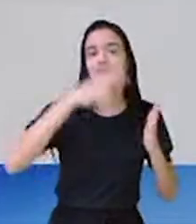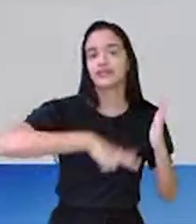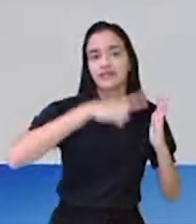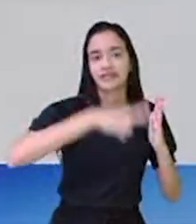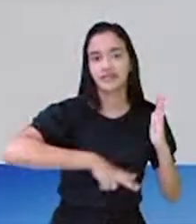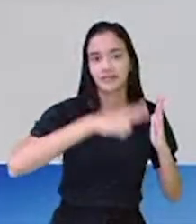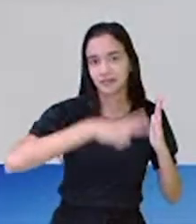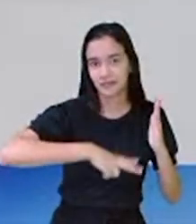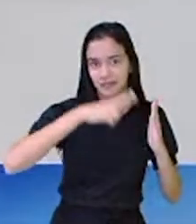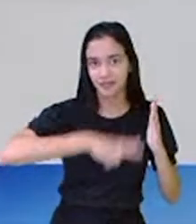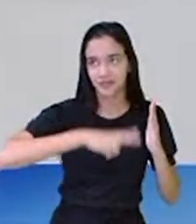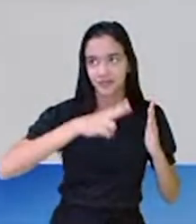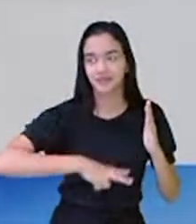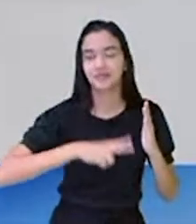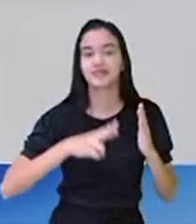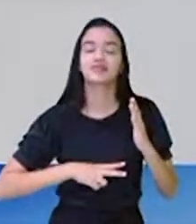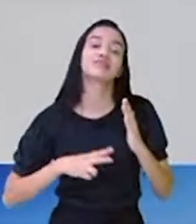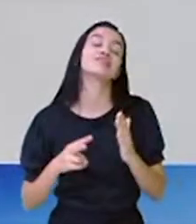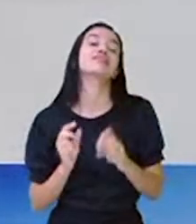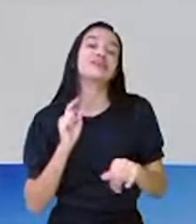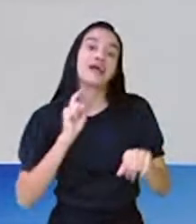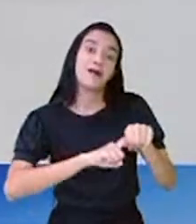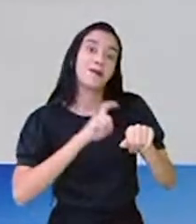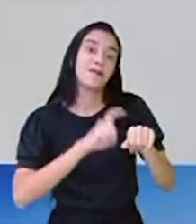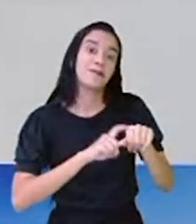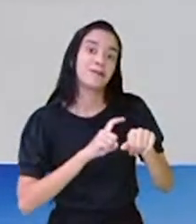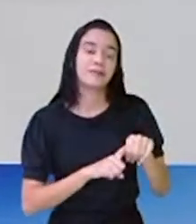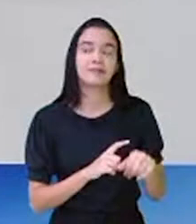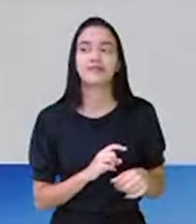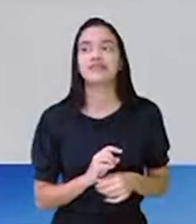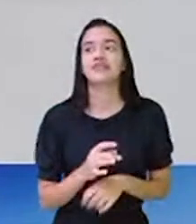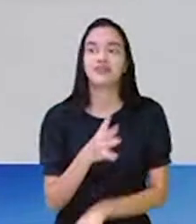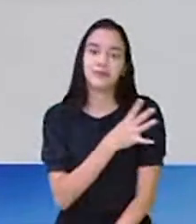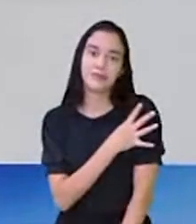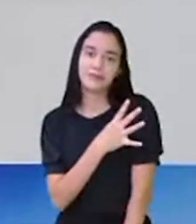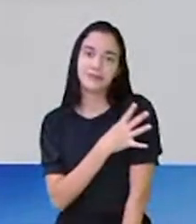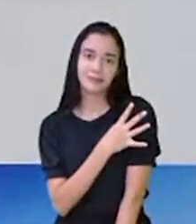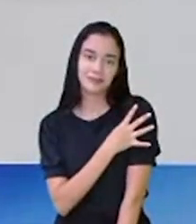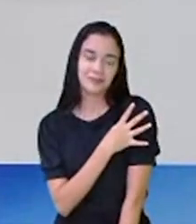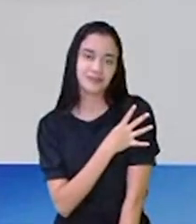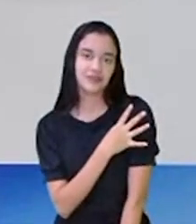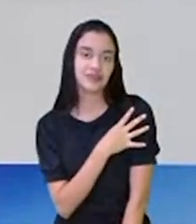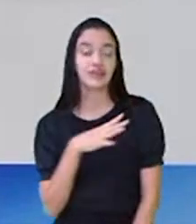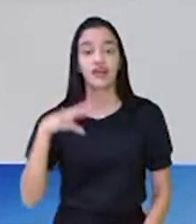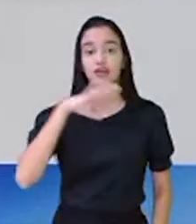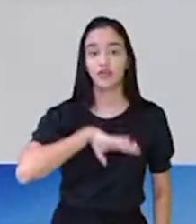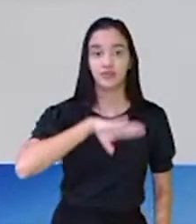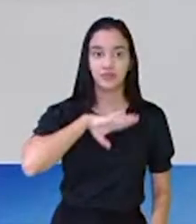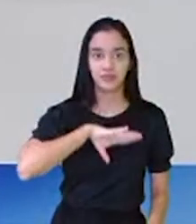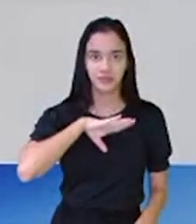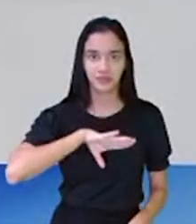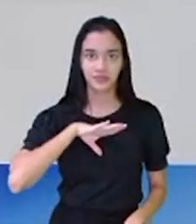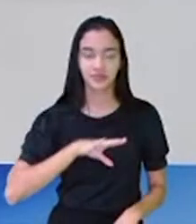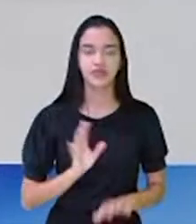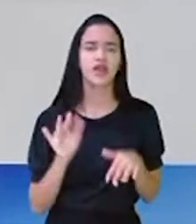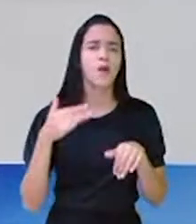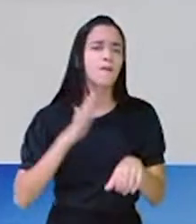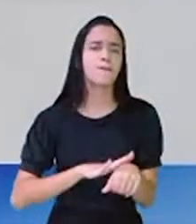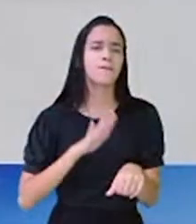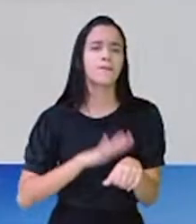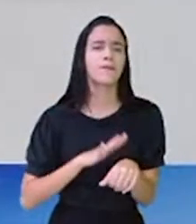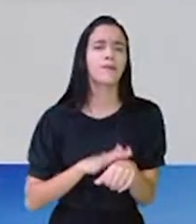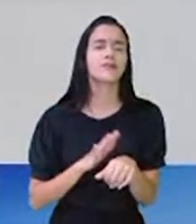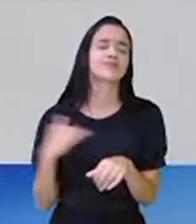leitura, né, gente? Olha só. A hora da leitura do 4º ano na aula de língua portuguesa é um momento